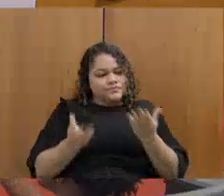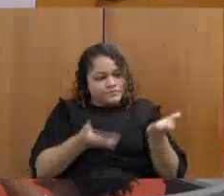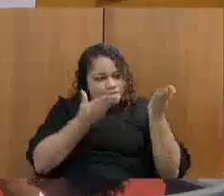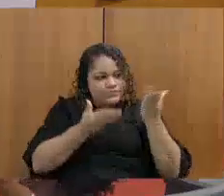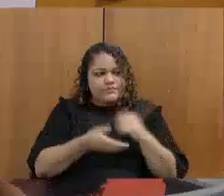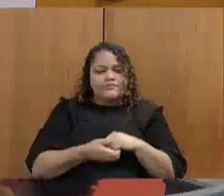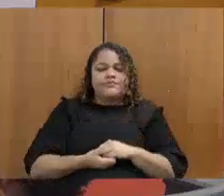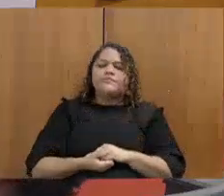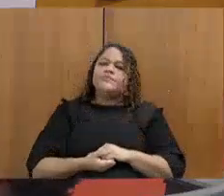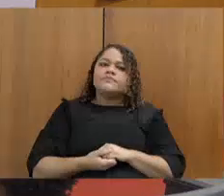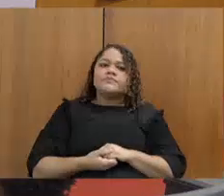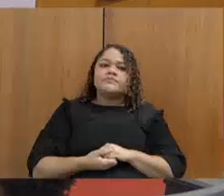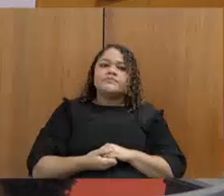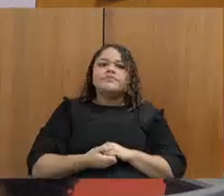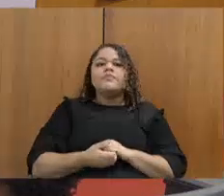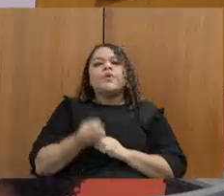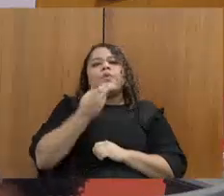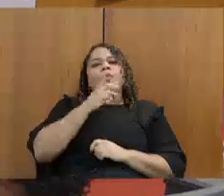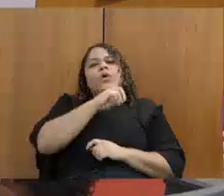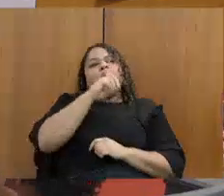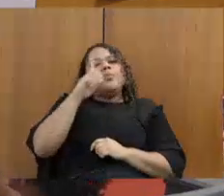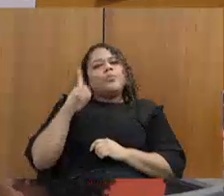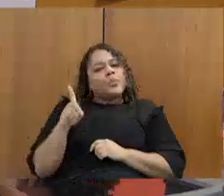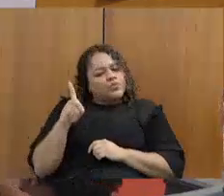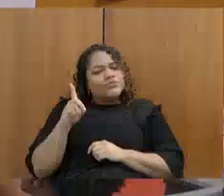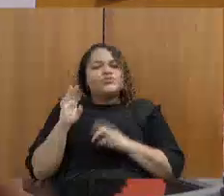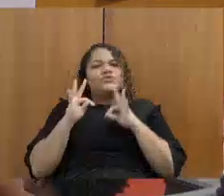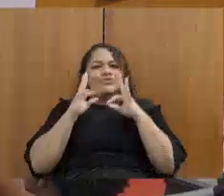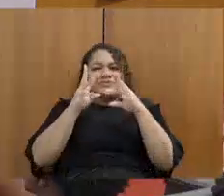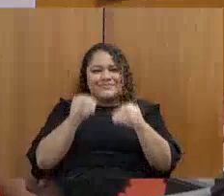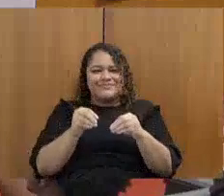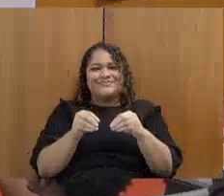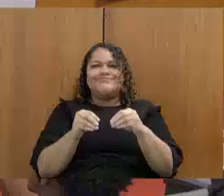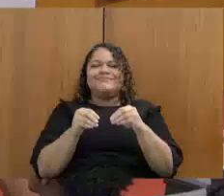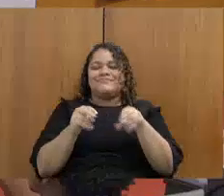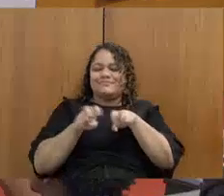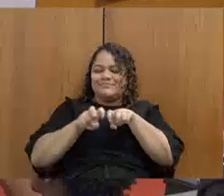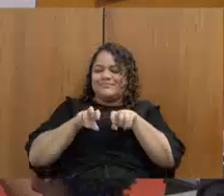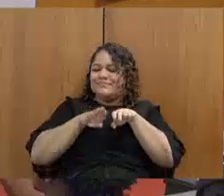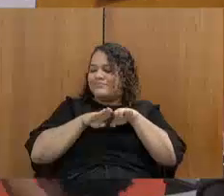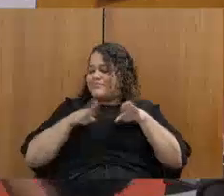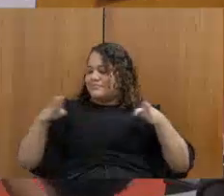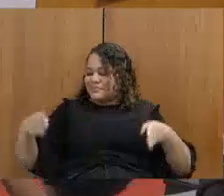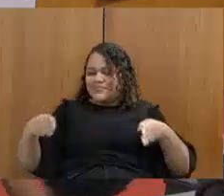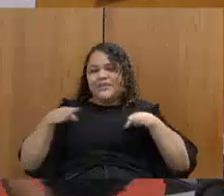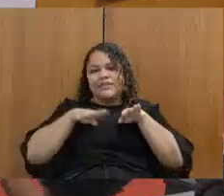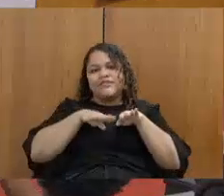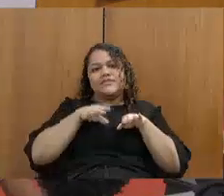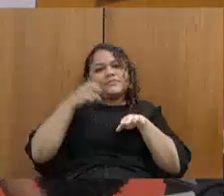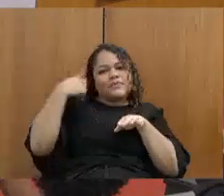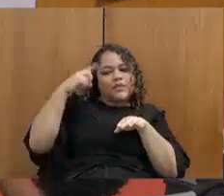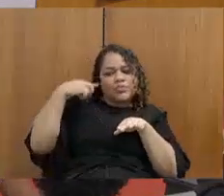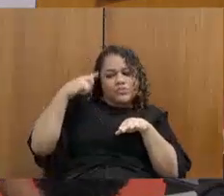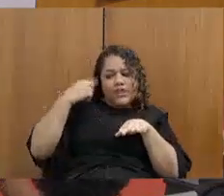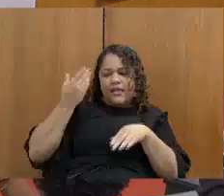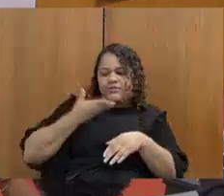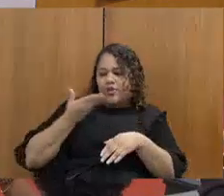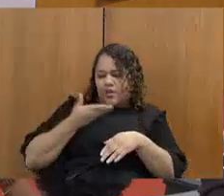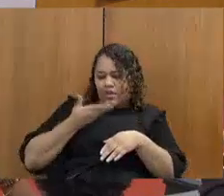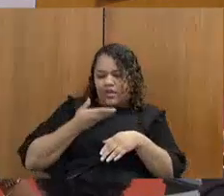Bom dia a todos. Quero cumprimentar aqui toda a mesa os colegas deputados e deputadas. Também cumprimento